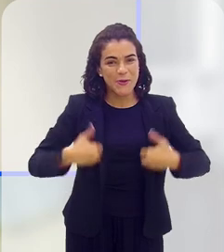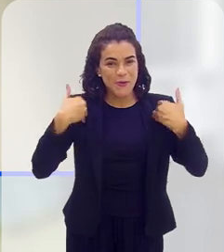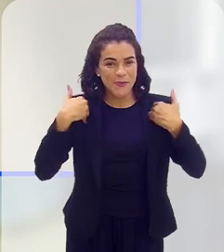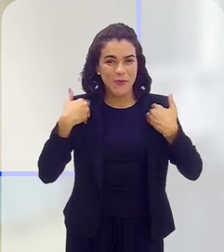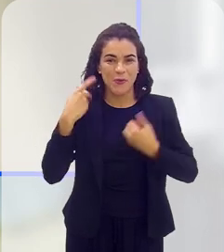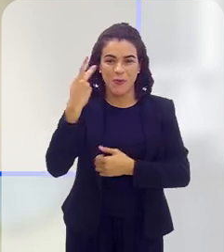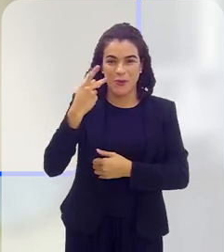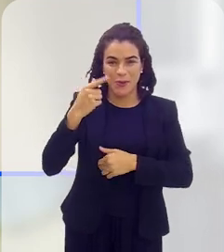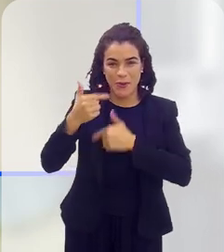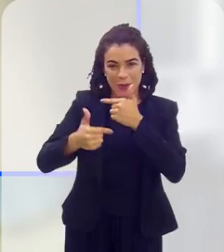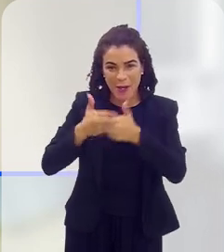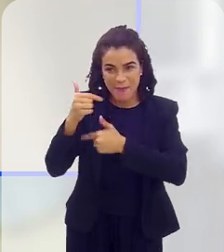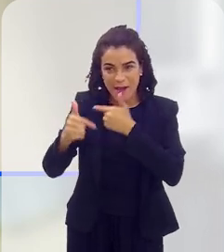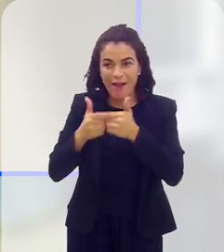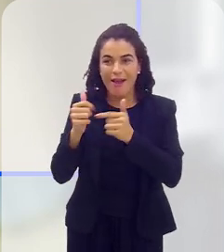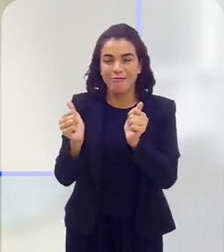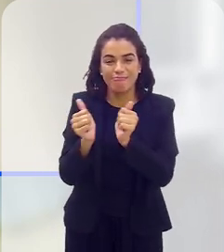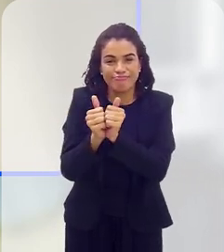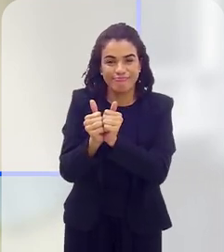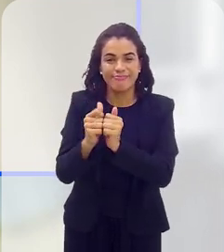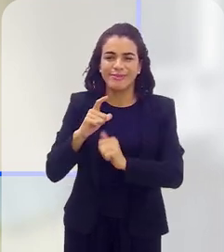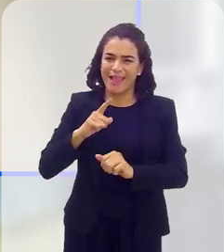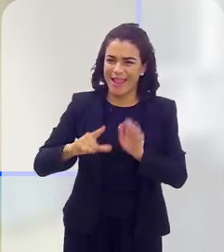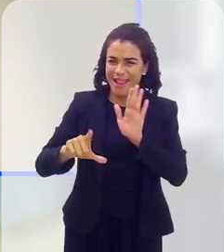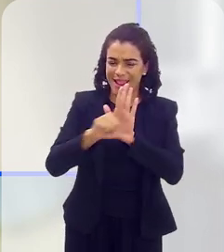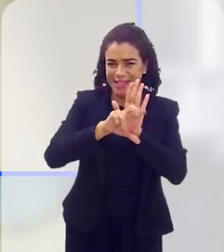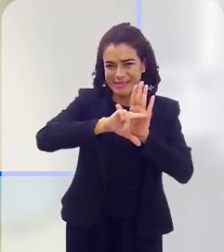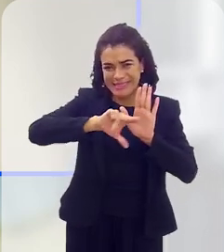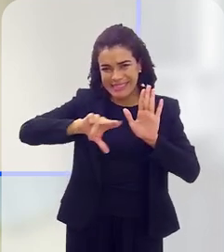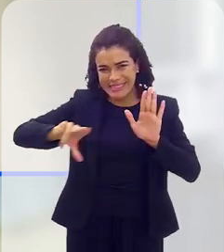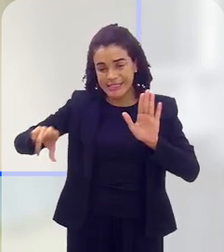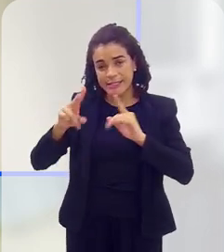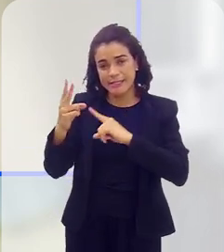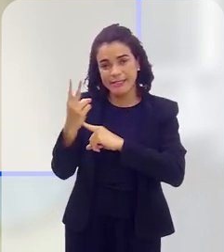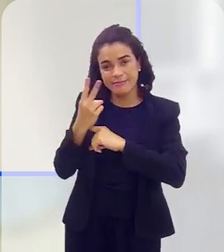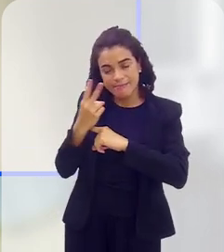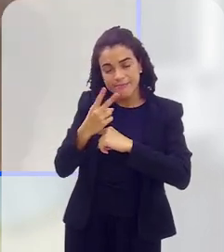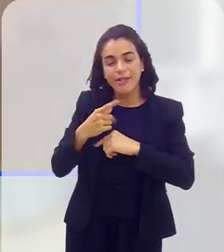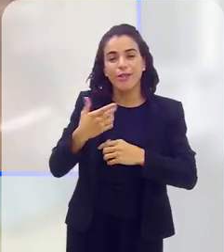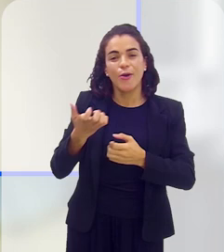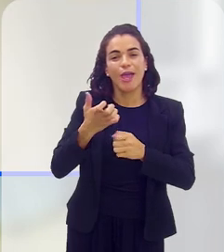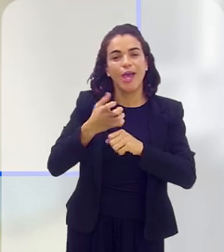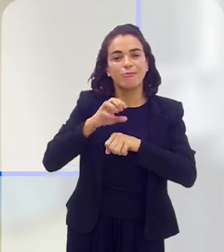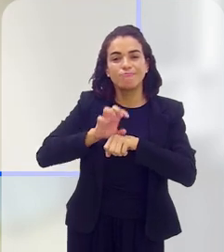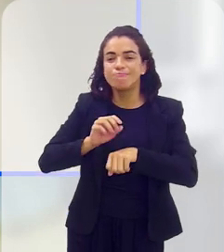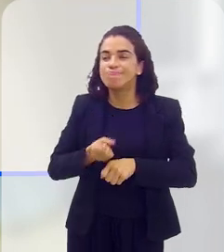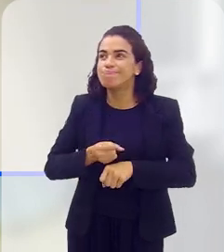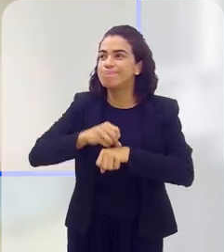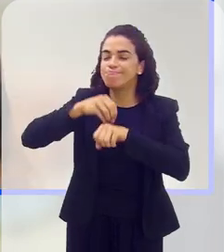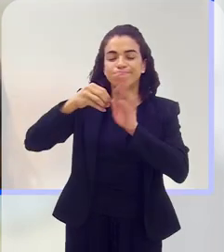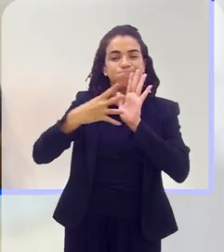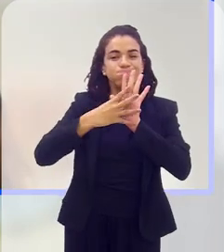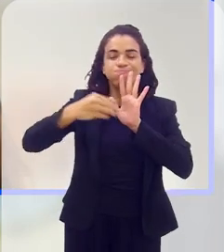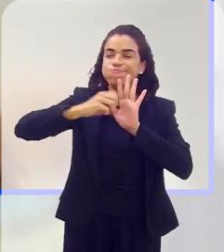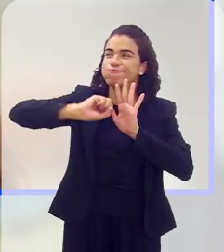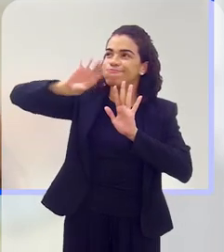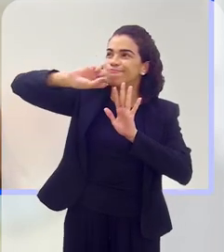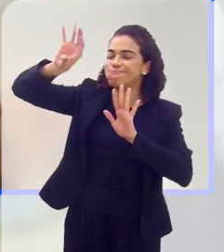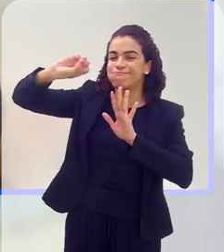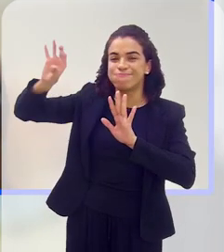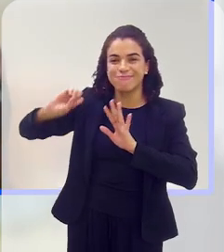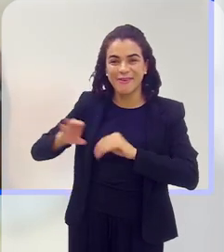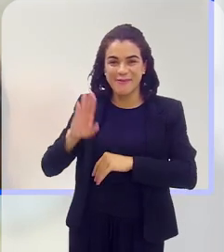orgulho dos políticos que eu trabalho, graças a Deus a gente tem muitas leis aí que estão protegendo a gente, e quero levar para o Brasil inteiro, não adianta só. Isso,